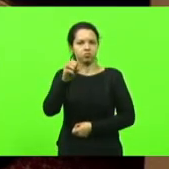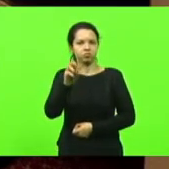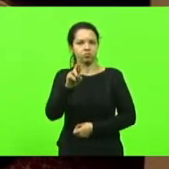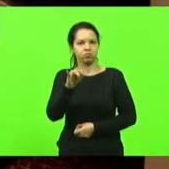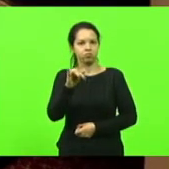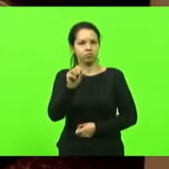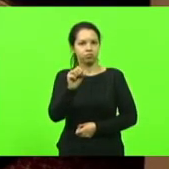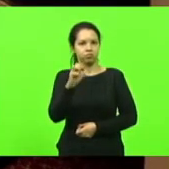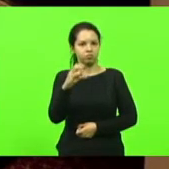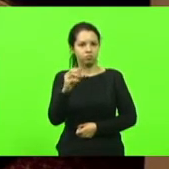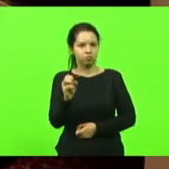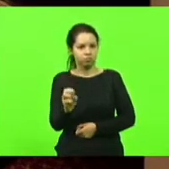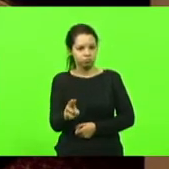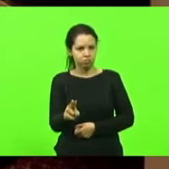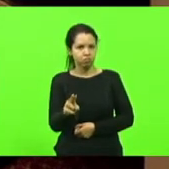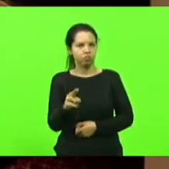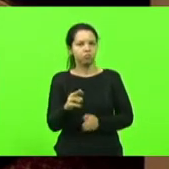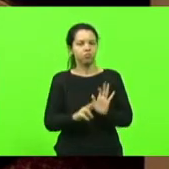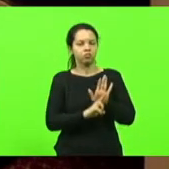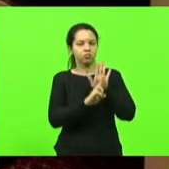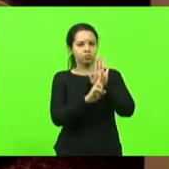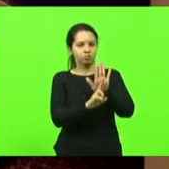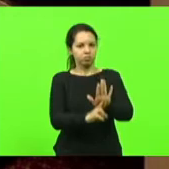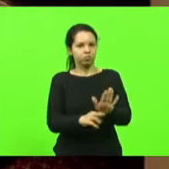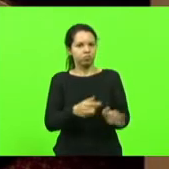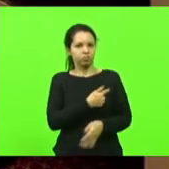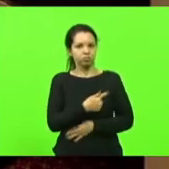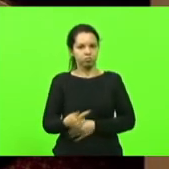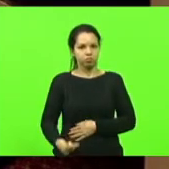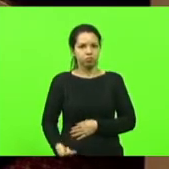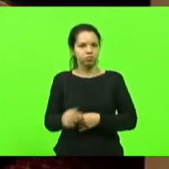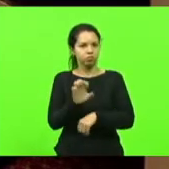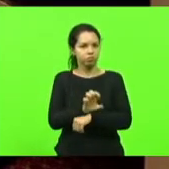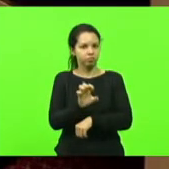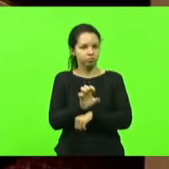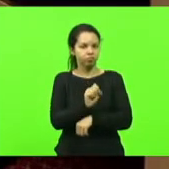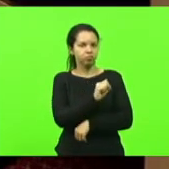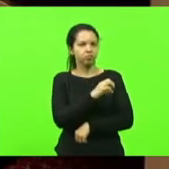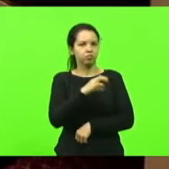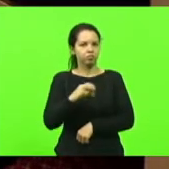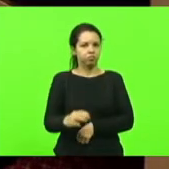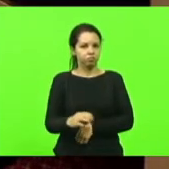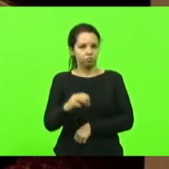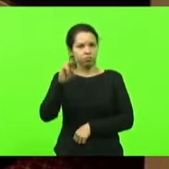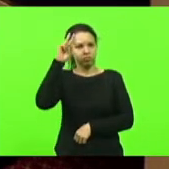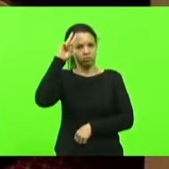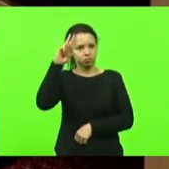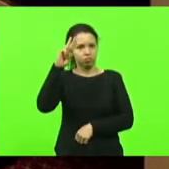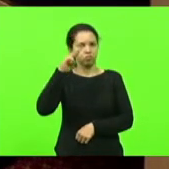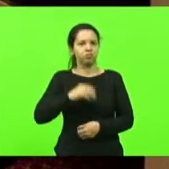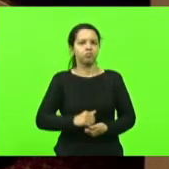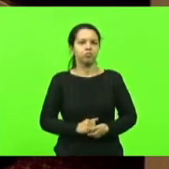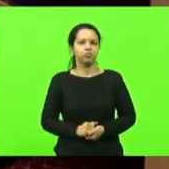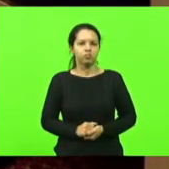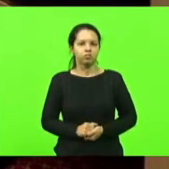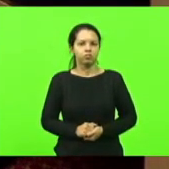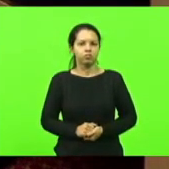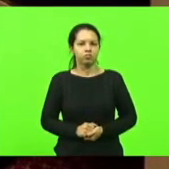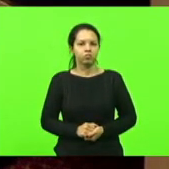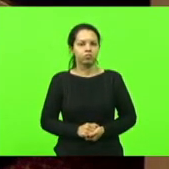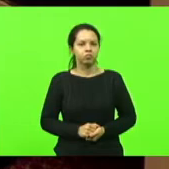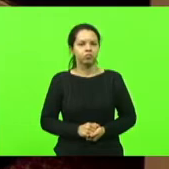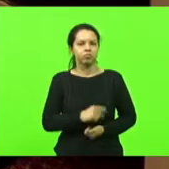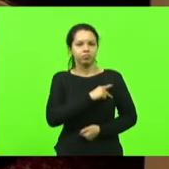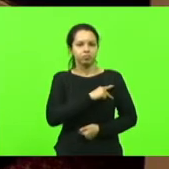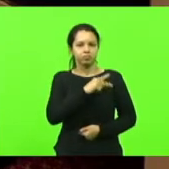Neste ato, representando o excelentíssimo senhor governador do Estado de Santa Catarina, senhor Carlos Moisés da Silva. Excelentíssimo senhor